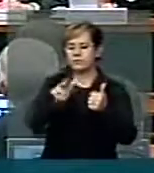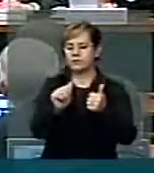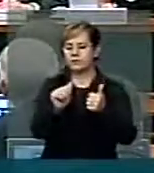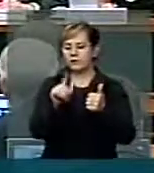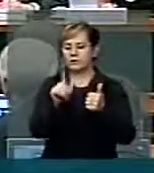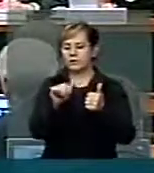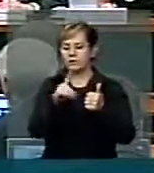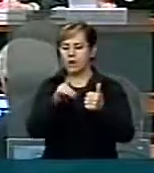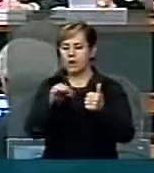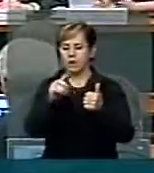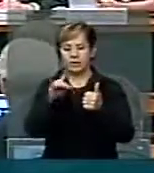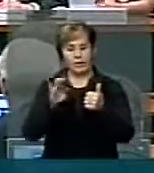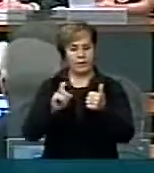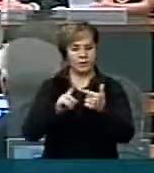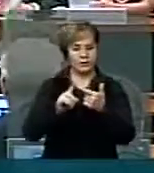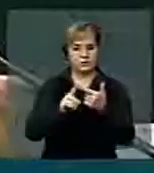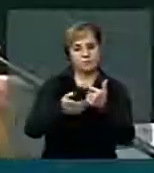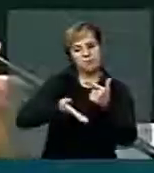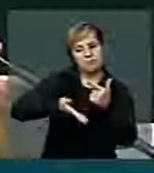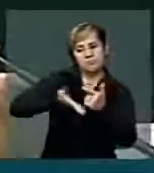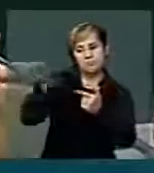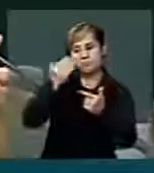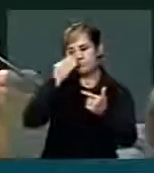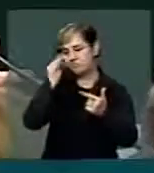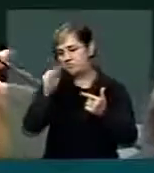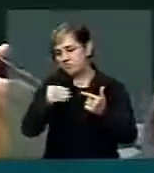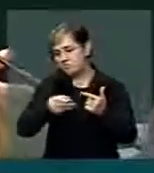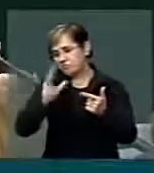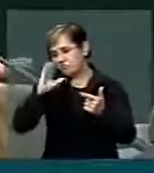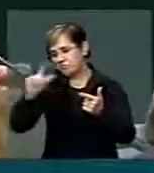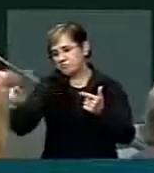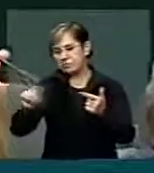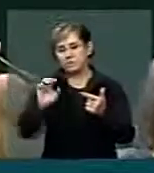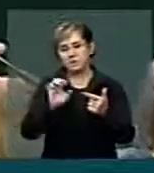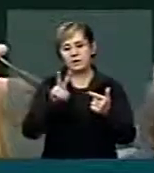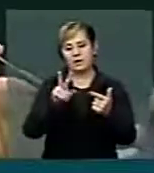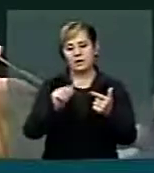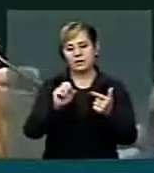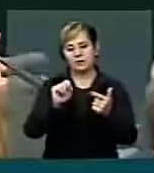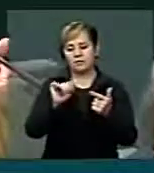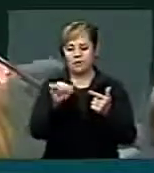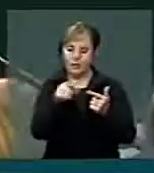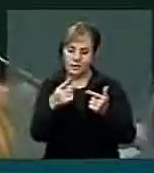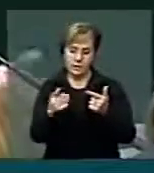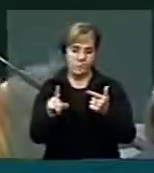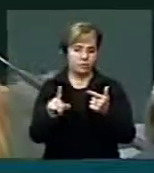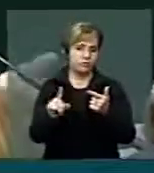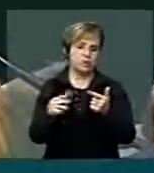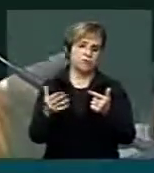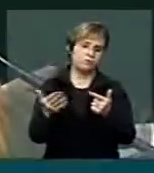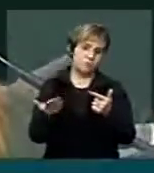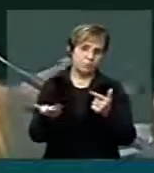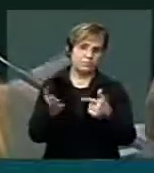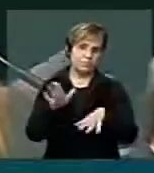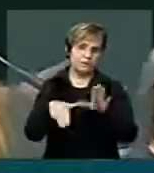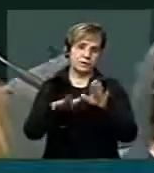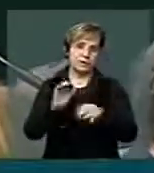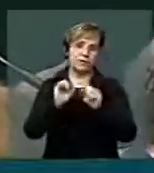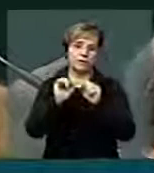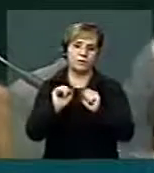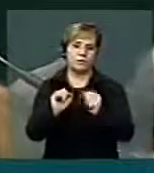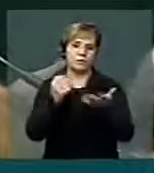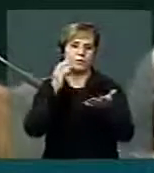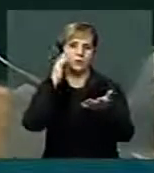evasão, que também a gente precisa estar discutindo e tal, pode ser que seja, imagina,